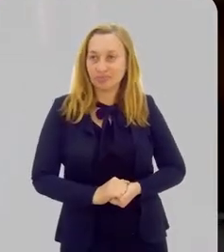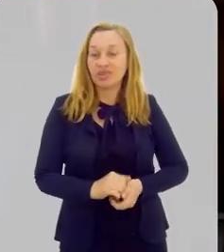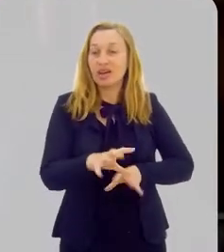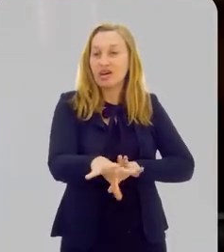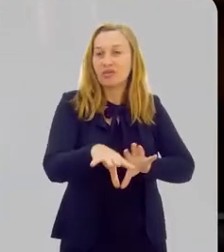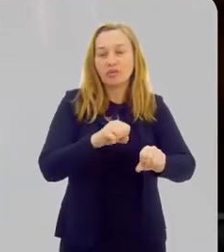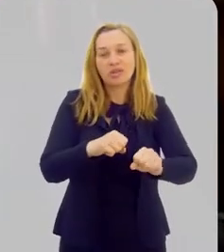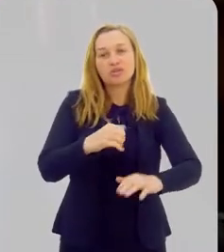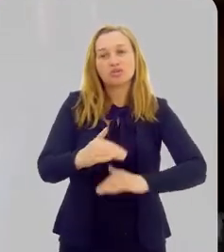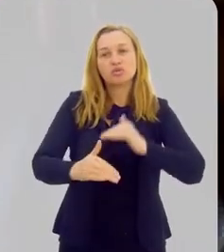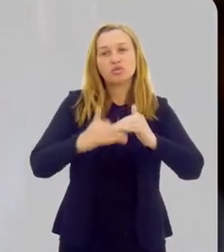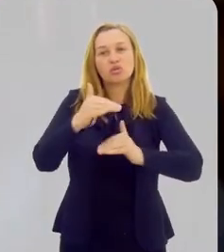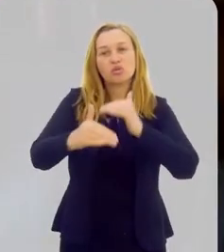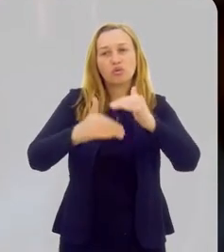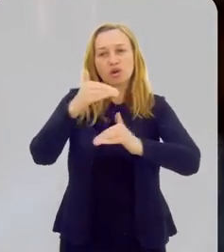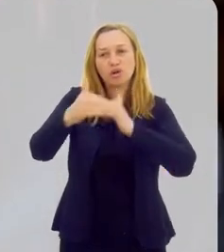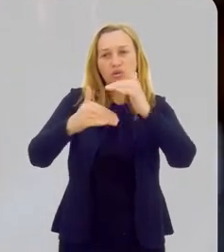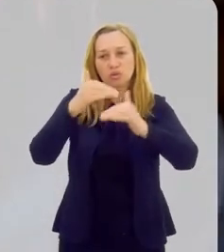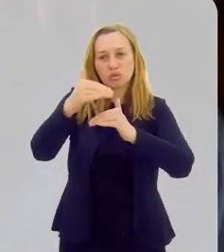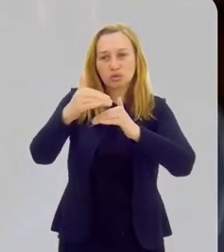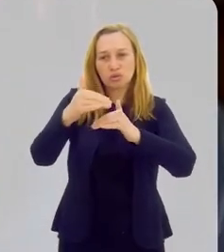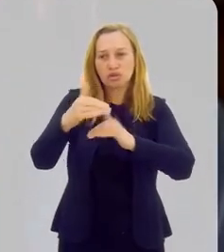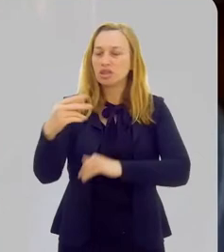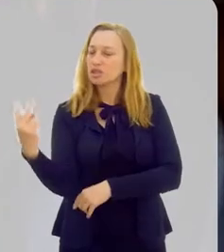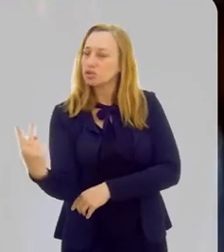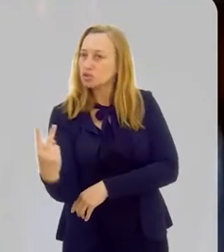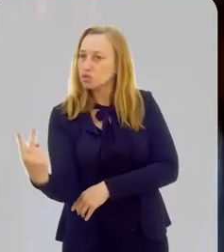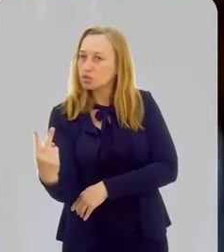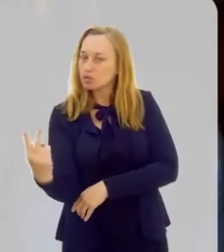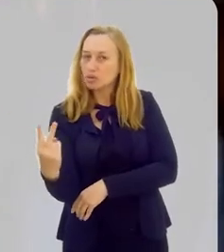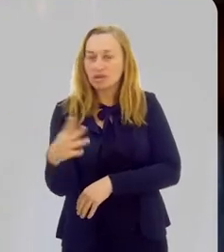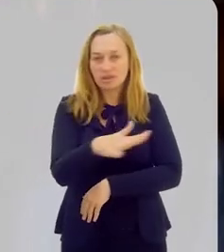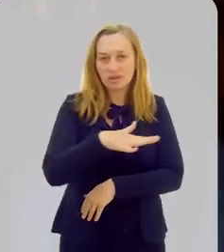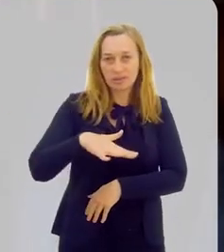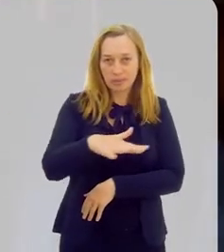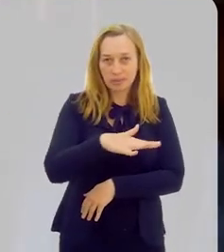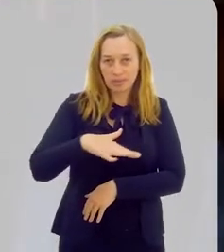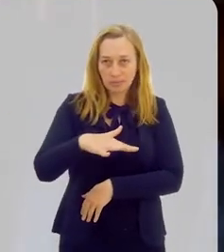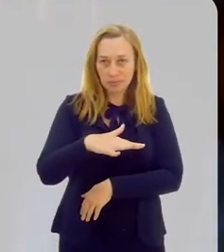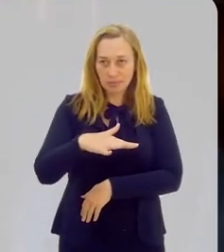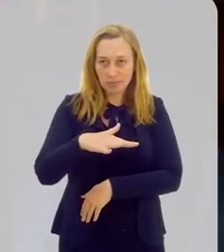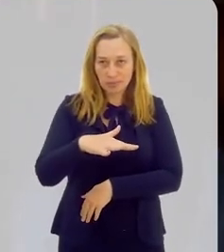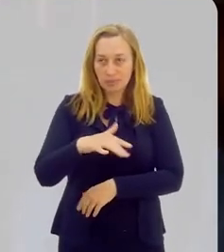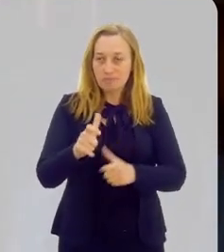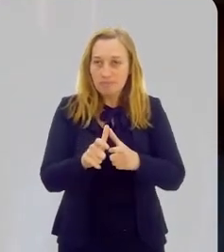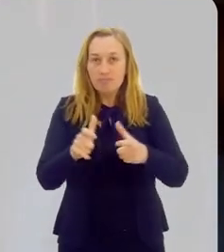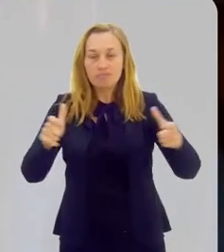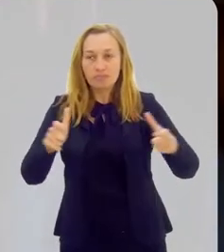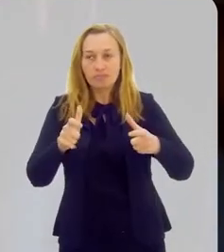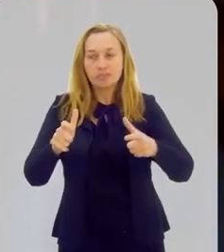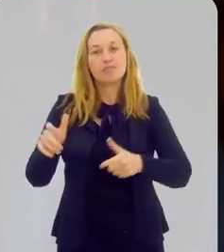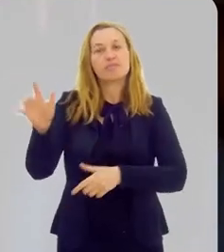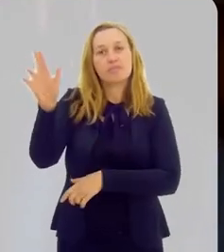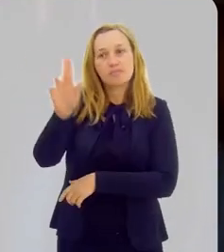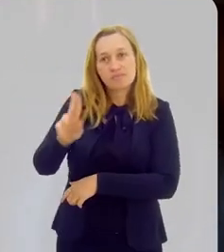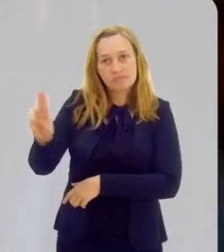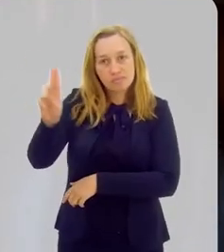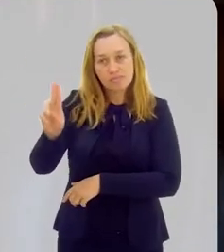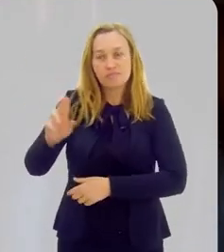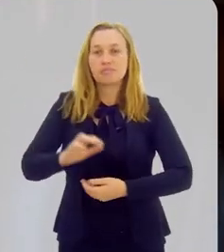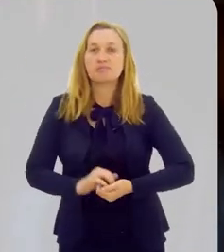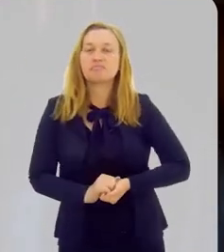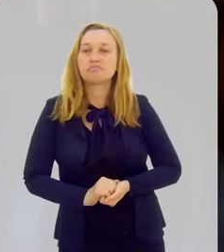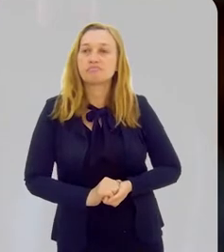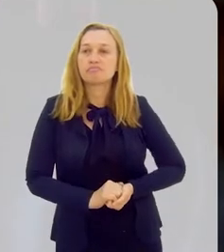E a partir da formação e desenvolvimento dessas duas áreas, que são as áreas grandes da